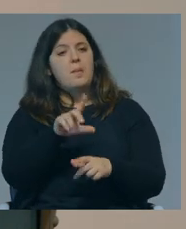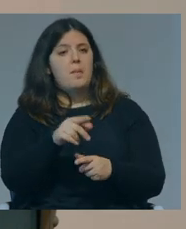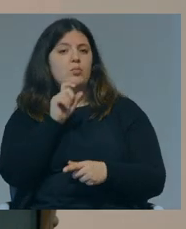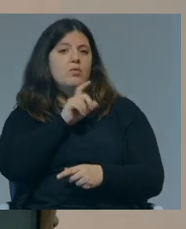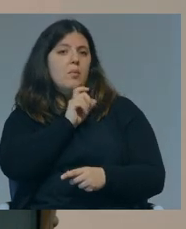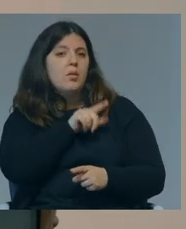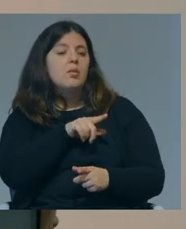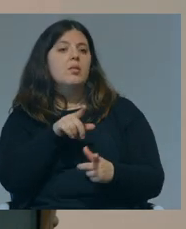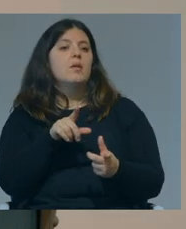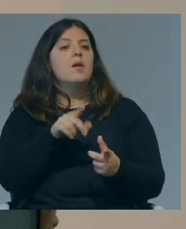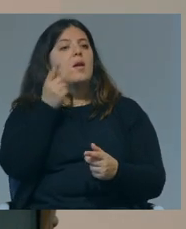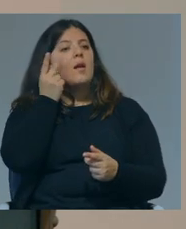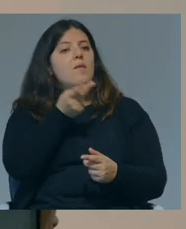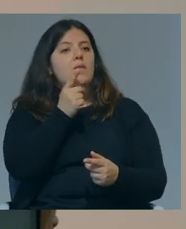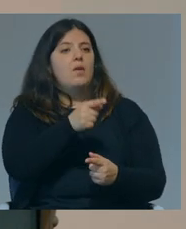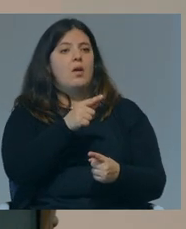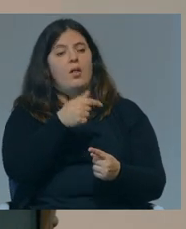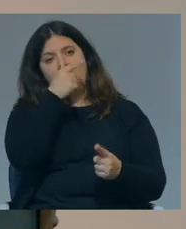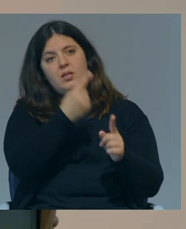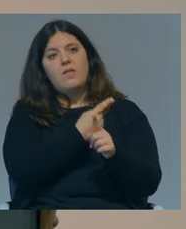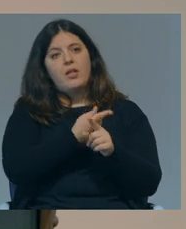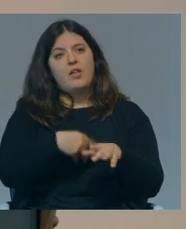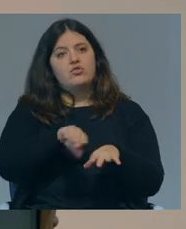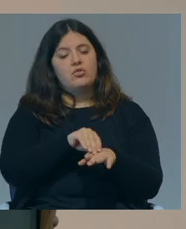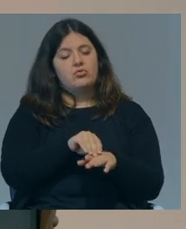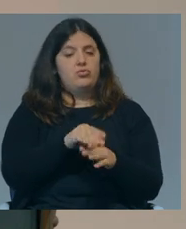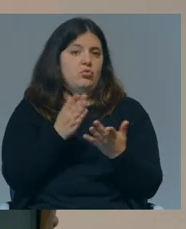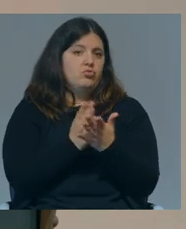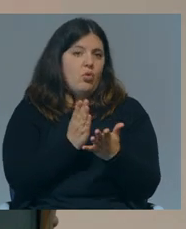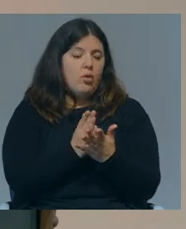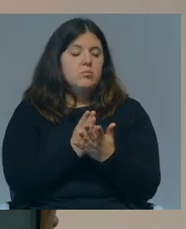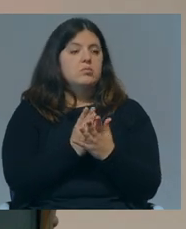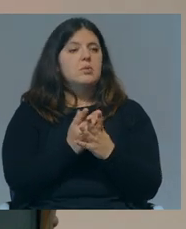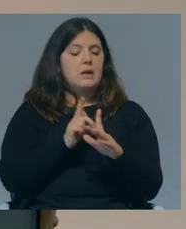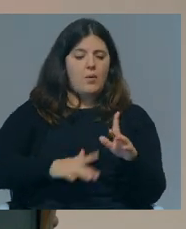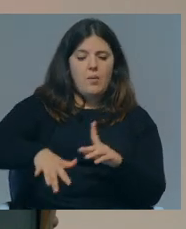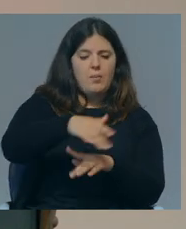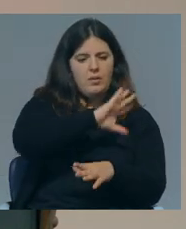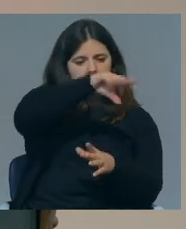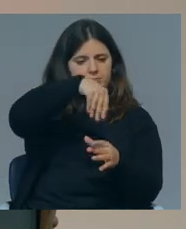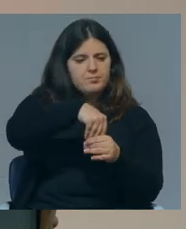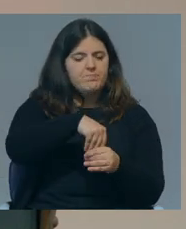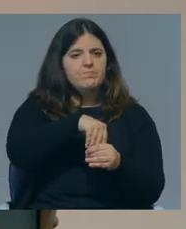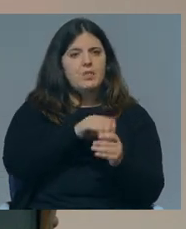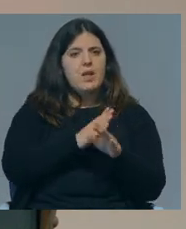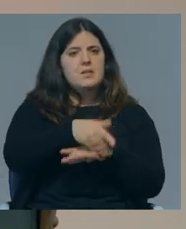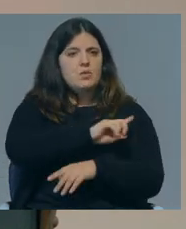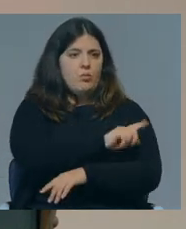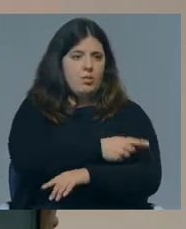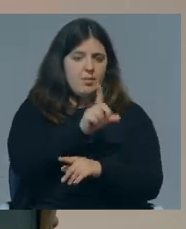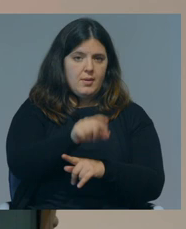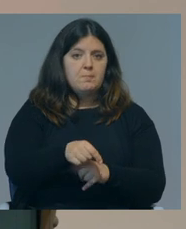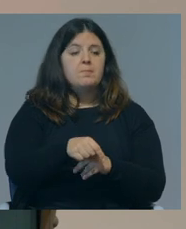eventualmente, na vida, digamos, nas atividades extracurriculares ou na forma, nos círculos em que se inserem, círculos de acesso ao poder.